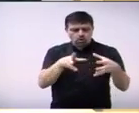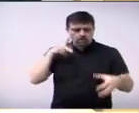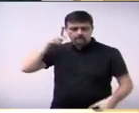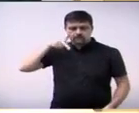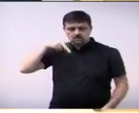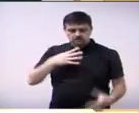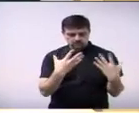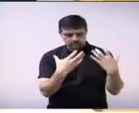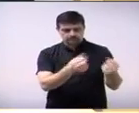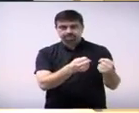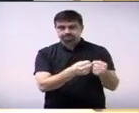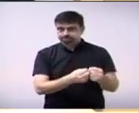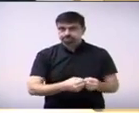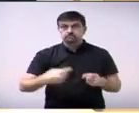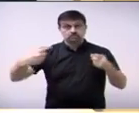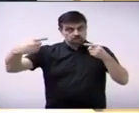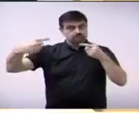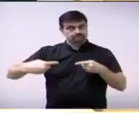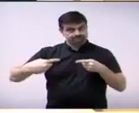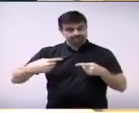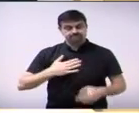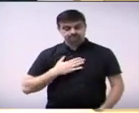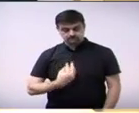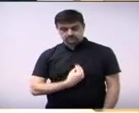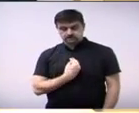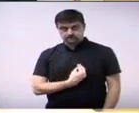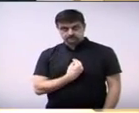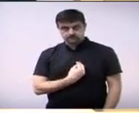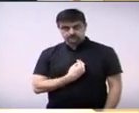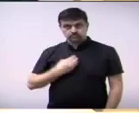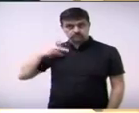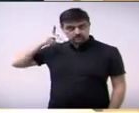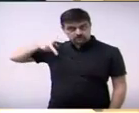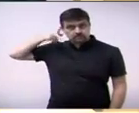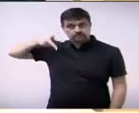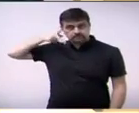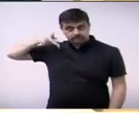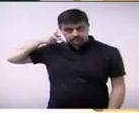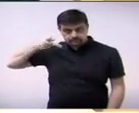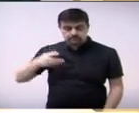deixa de ser um novo desafio na minha vida, na minha vida pública também.